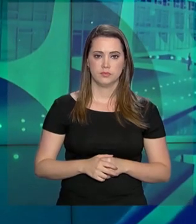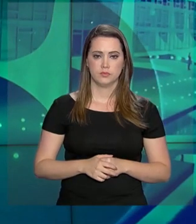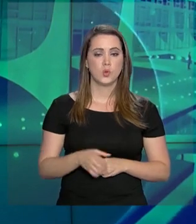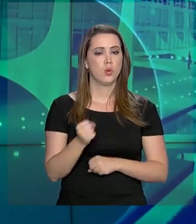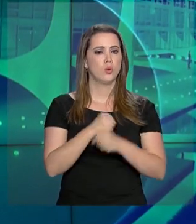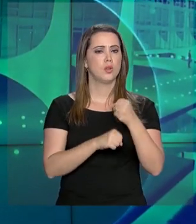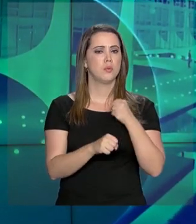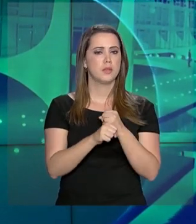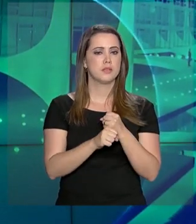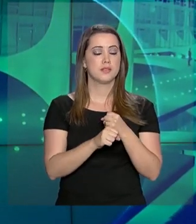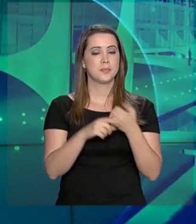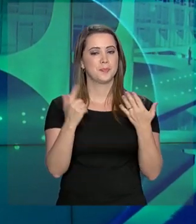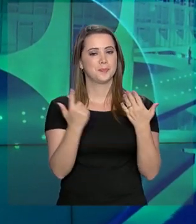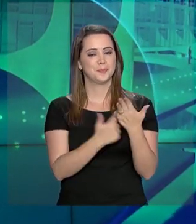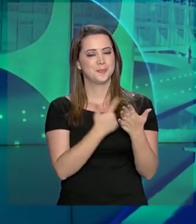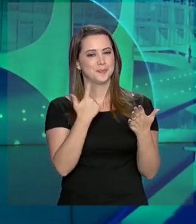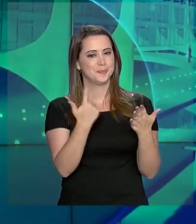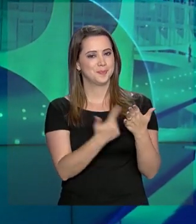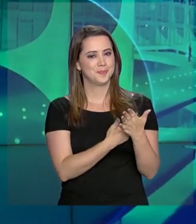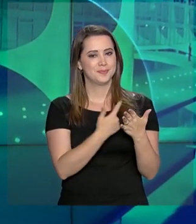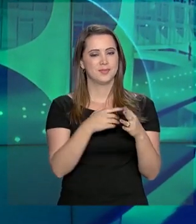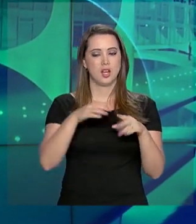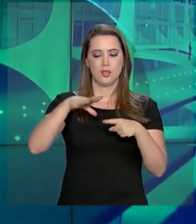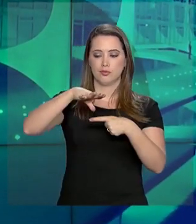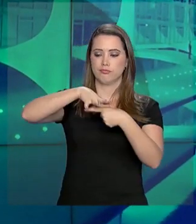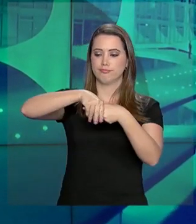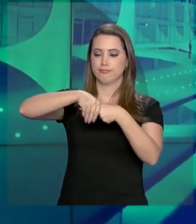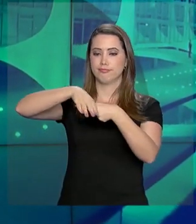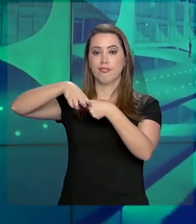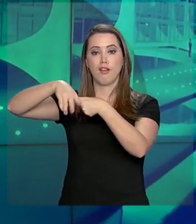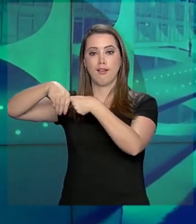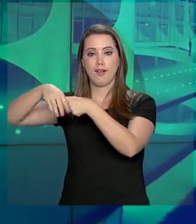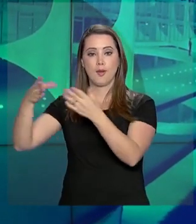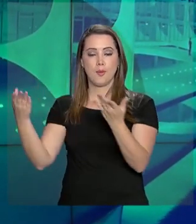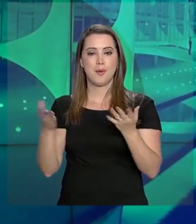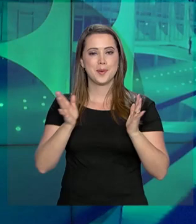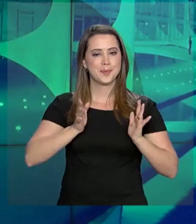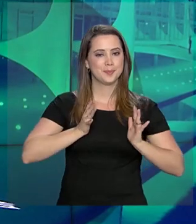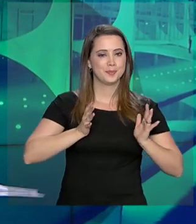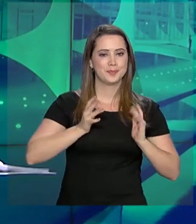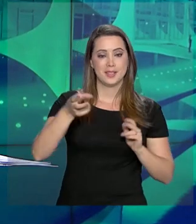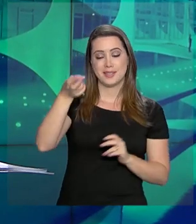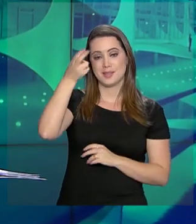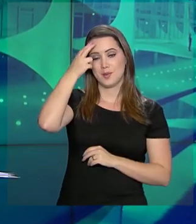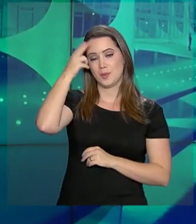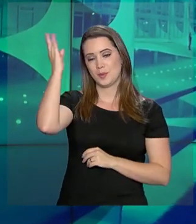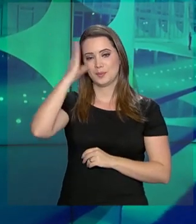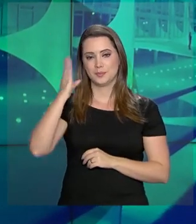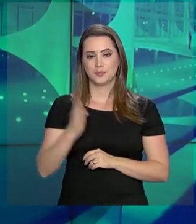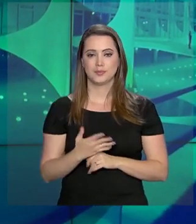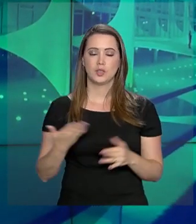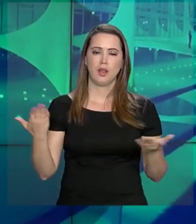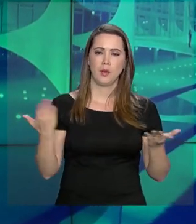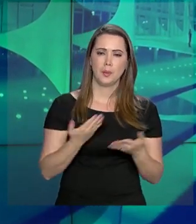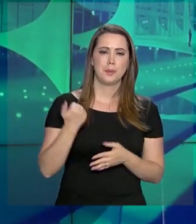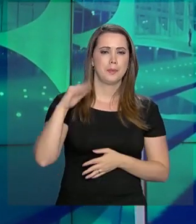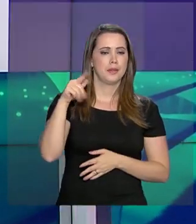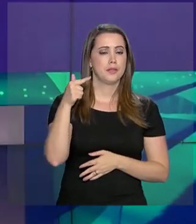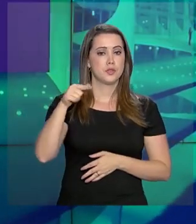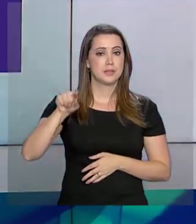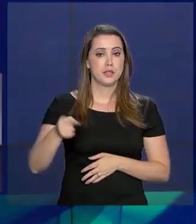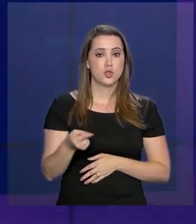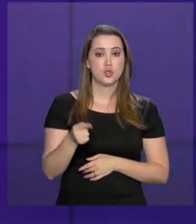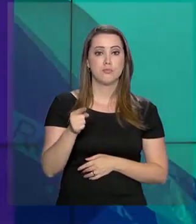No ano passado, a literatura de Cordel passou a ser patrimônio cultural e material brasileiro. Agora, mais de